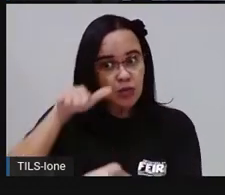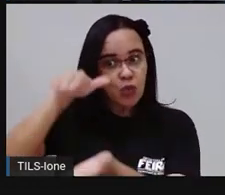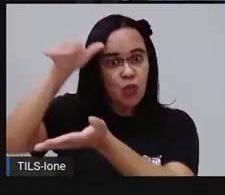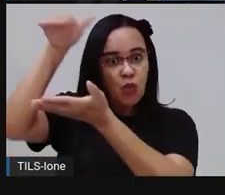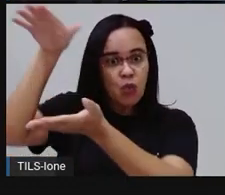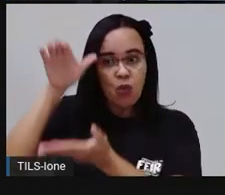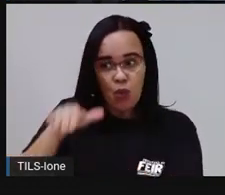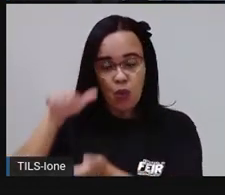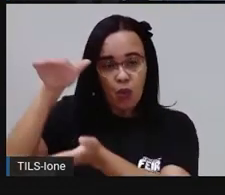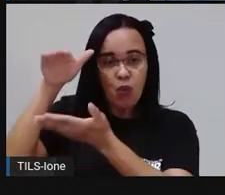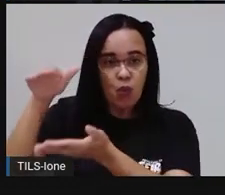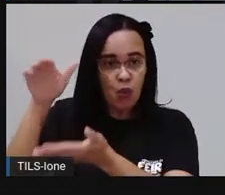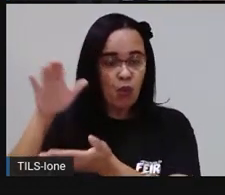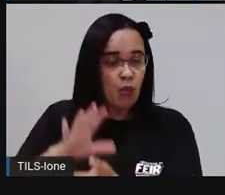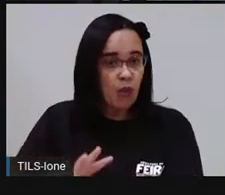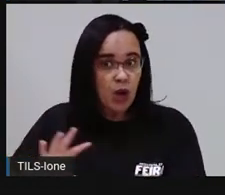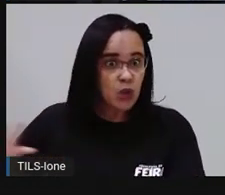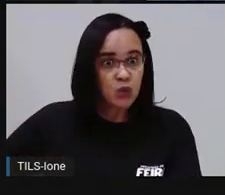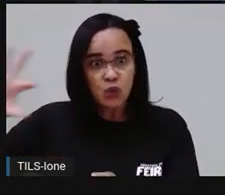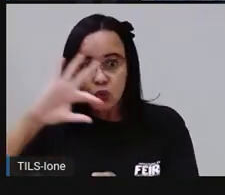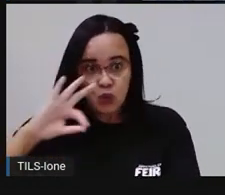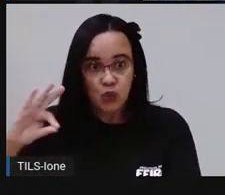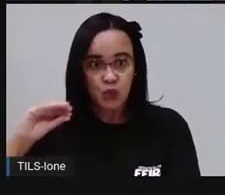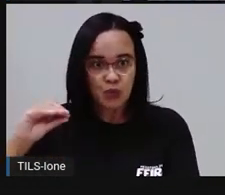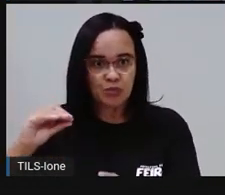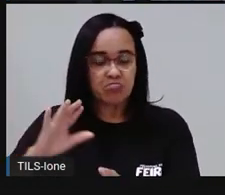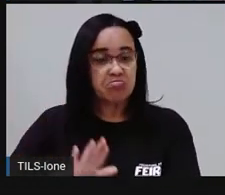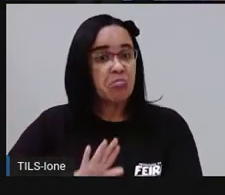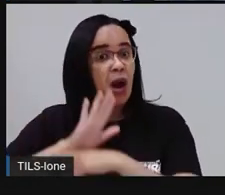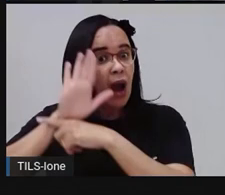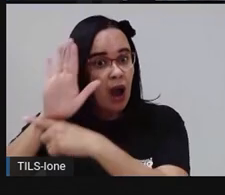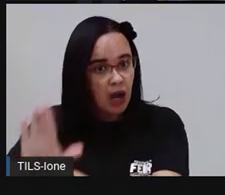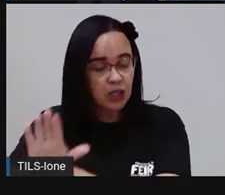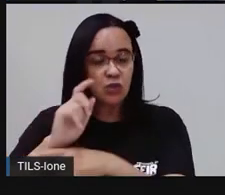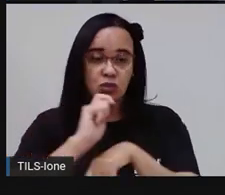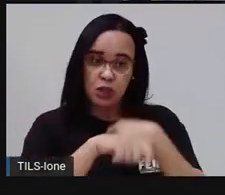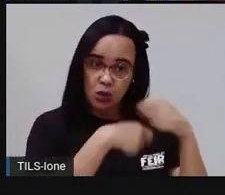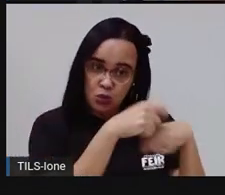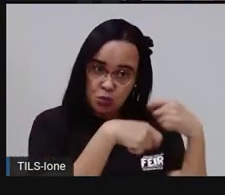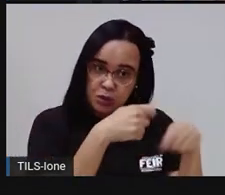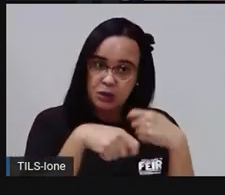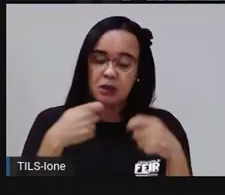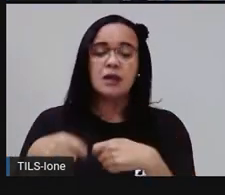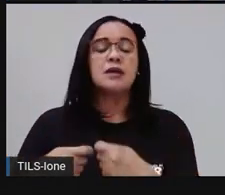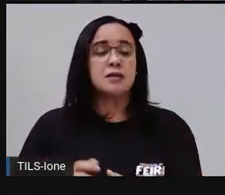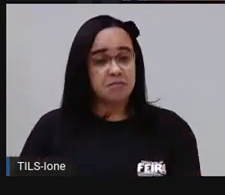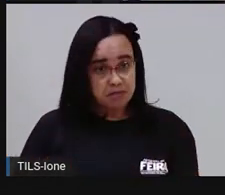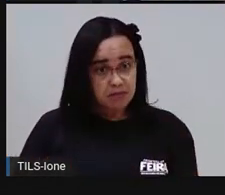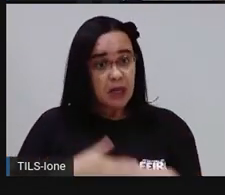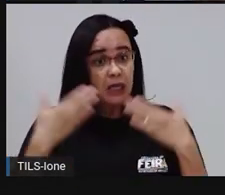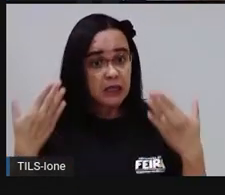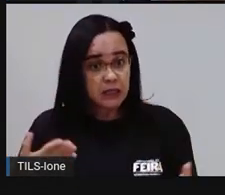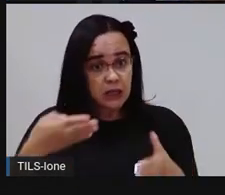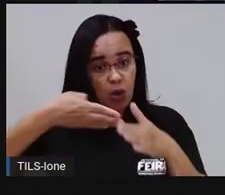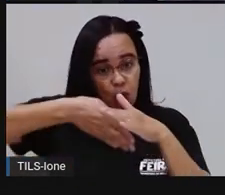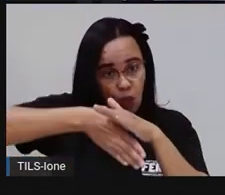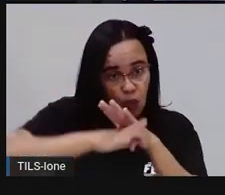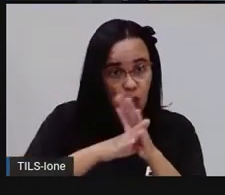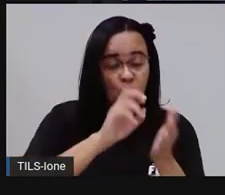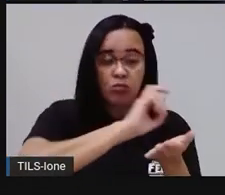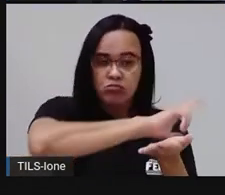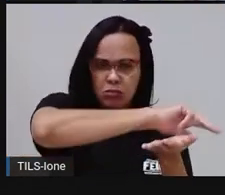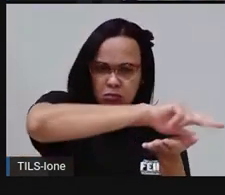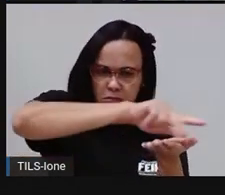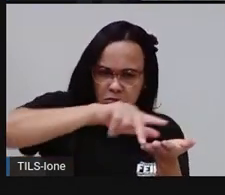a energia da sua casa. Então, esses hábitos, né? De ensabuar com o chuveiro desligado, fechar todas as torneiras